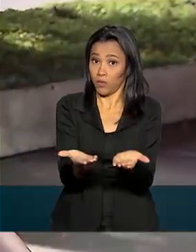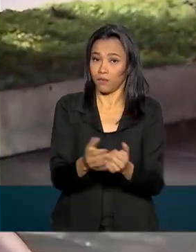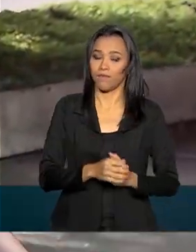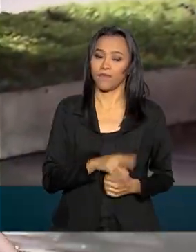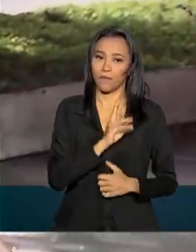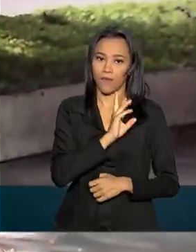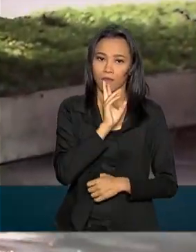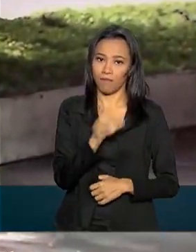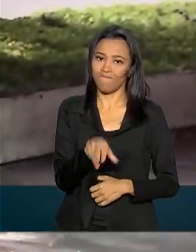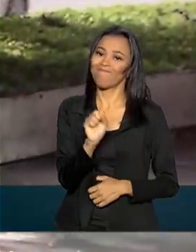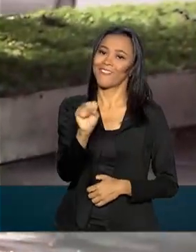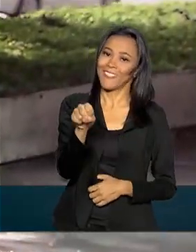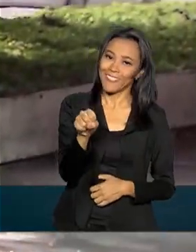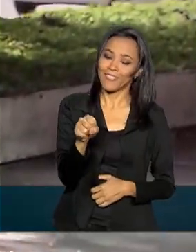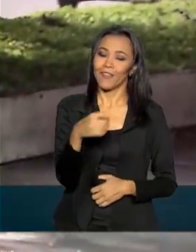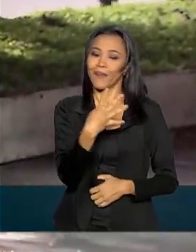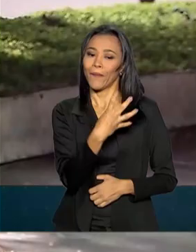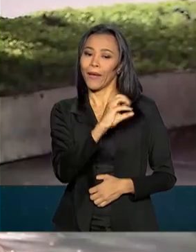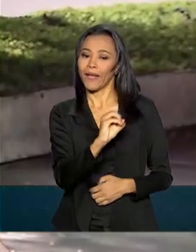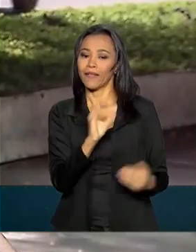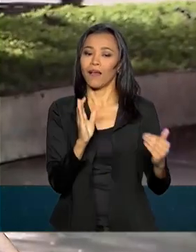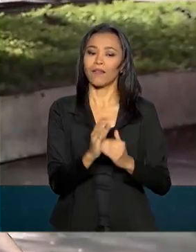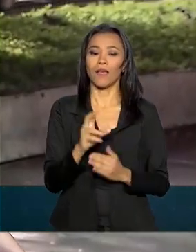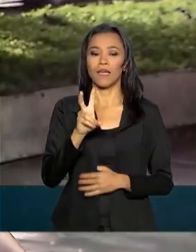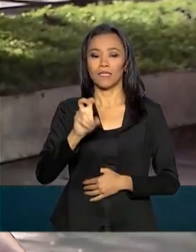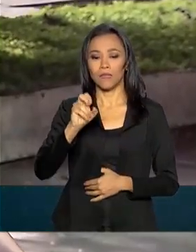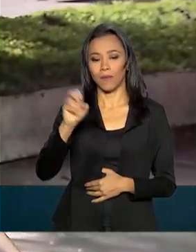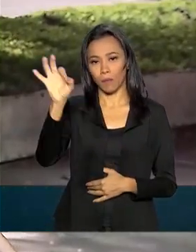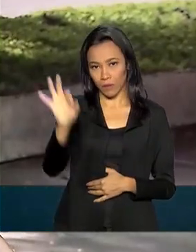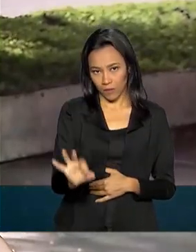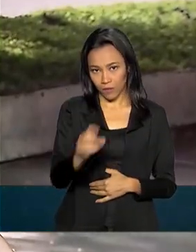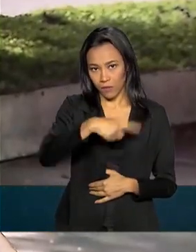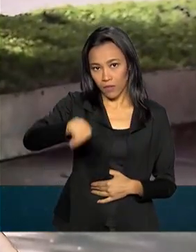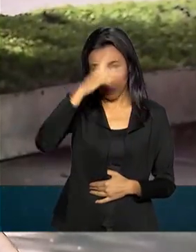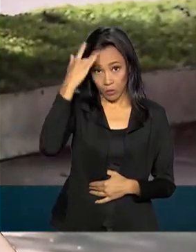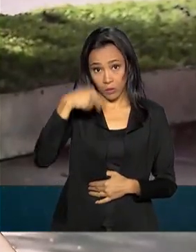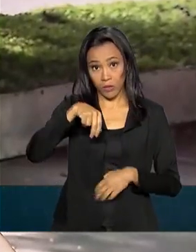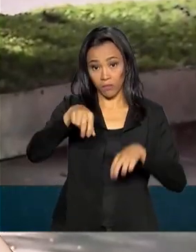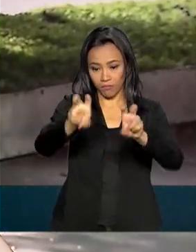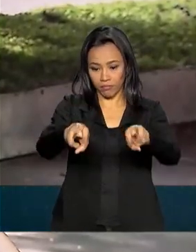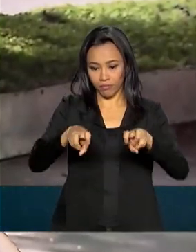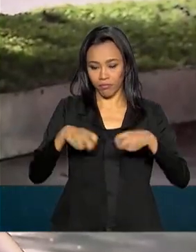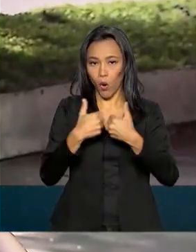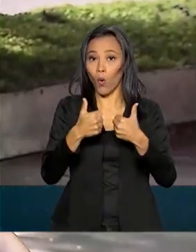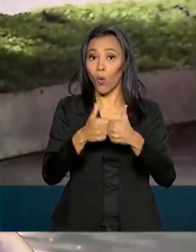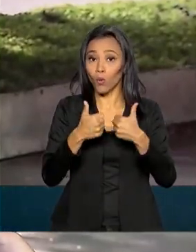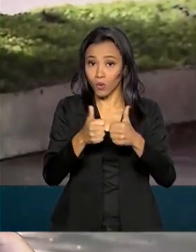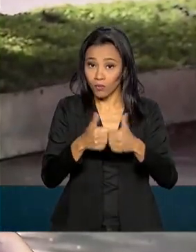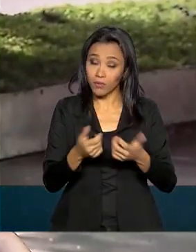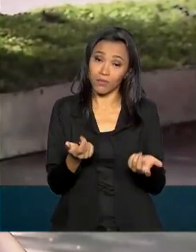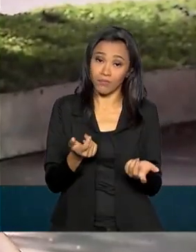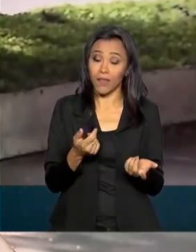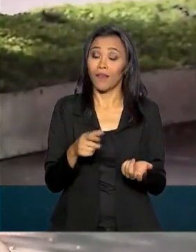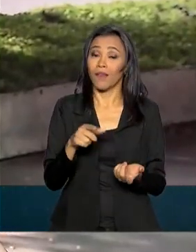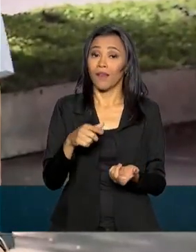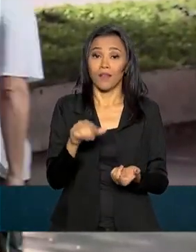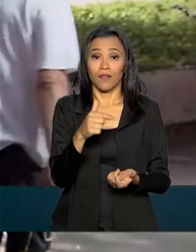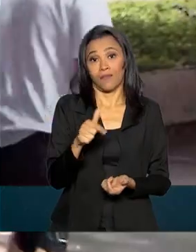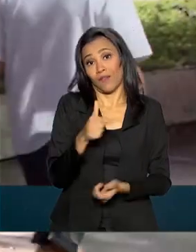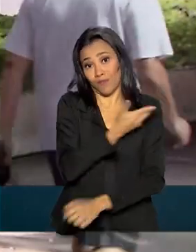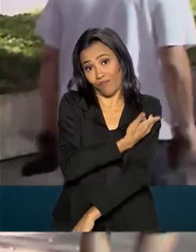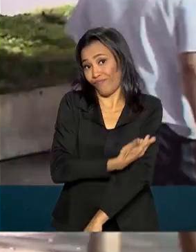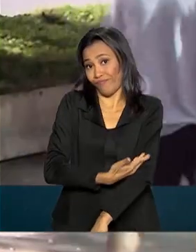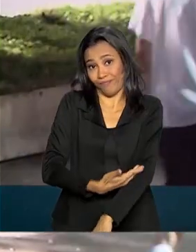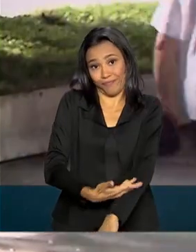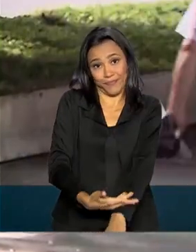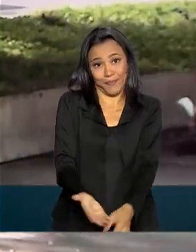percebeu que entre 40% e 50% apenas dos passageiros tem o costume de usar cinto de segurança. A